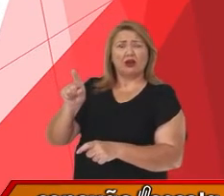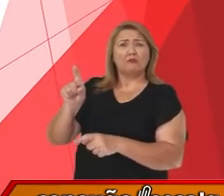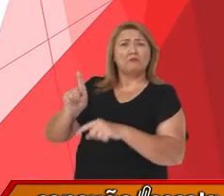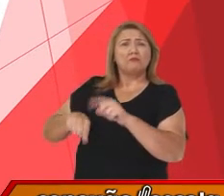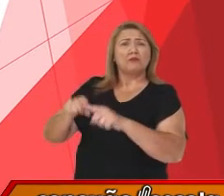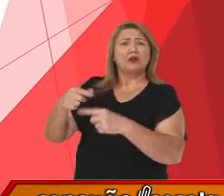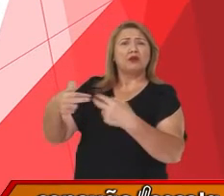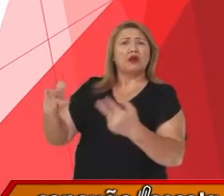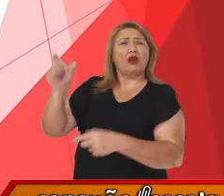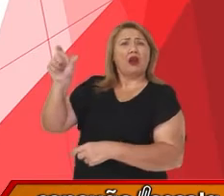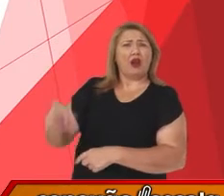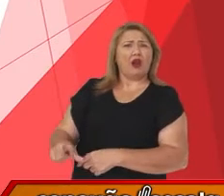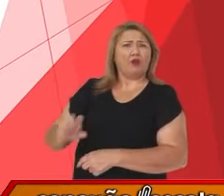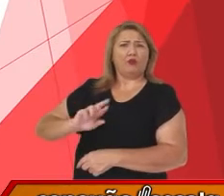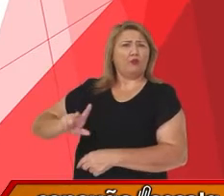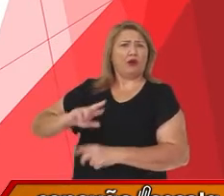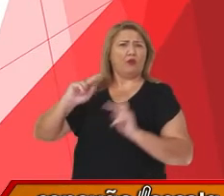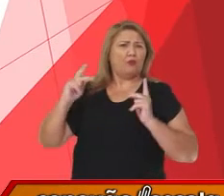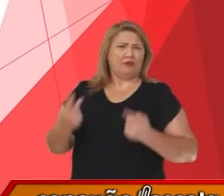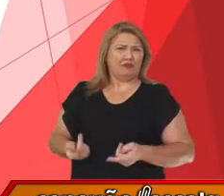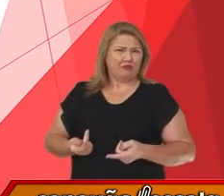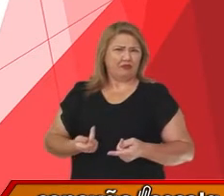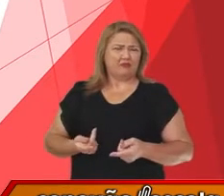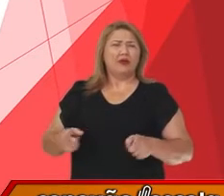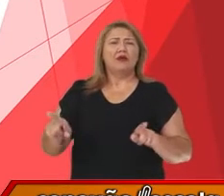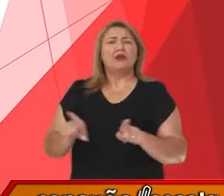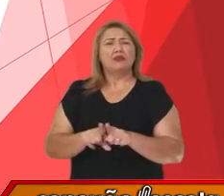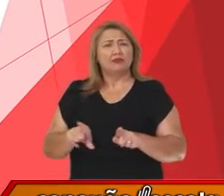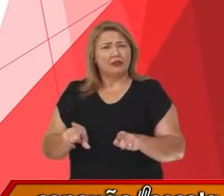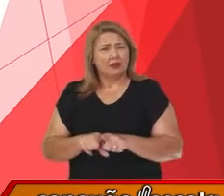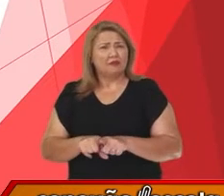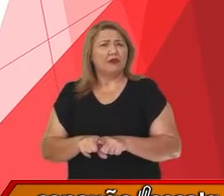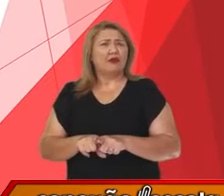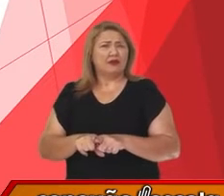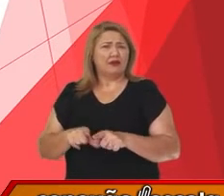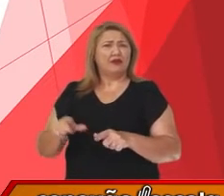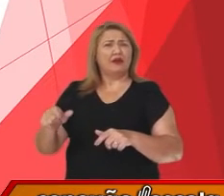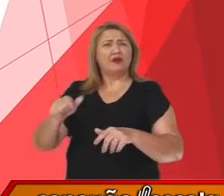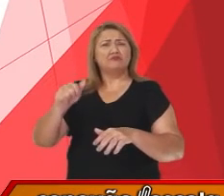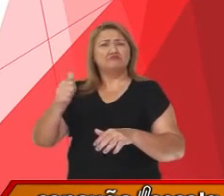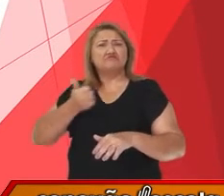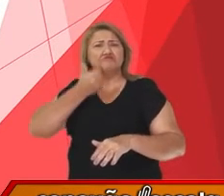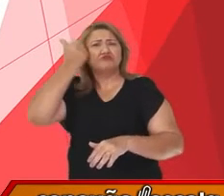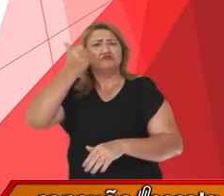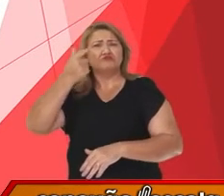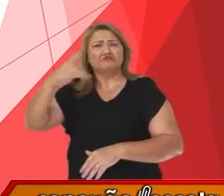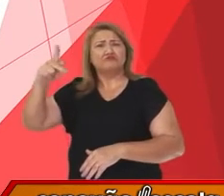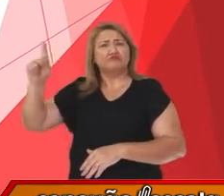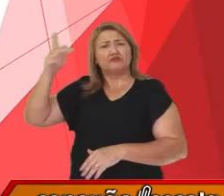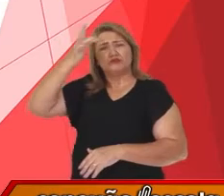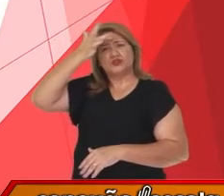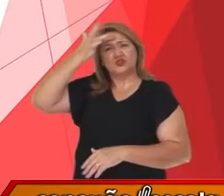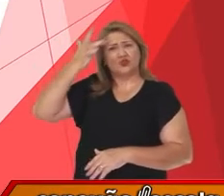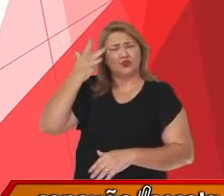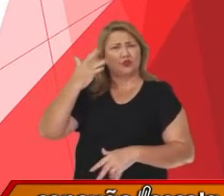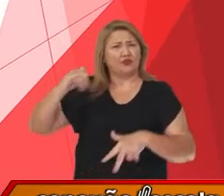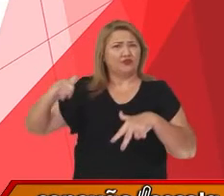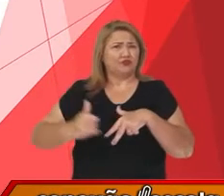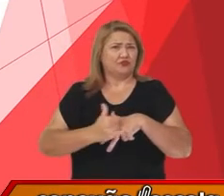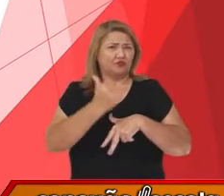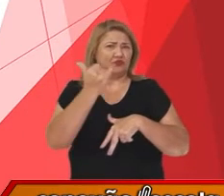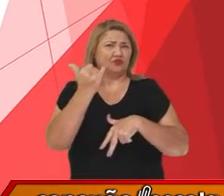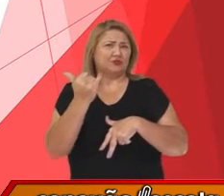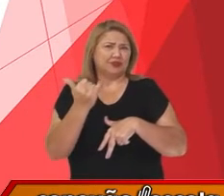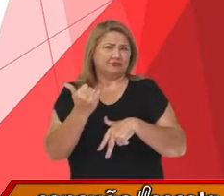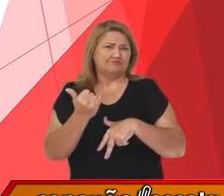Além de causar esses efeitos deletérios em suas vítimas, né? De bater, de humilhar, de denegrir